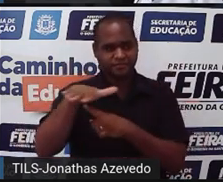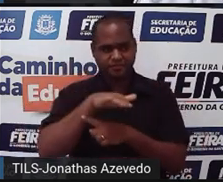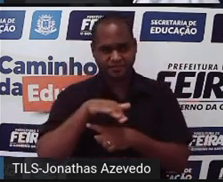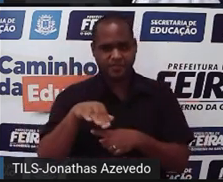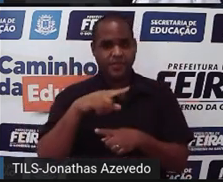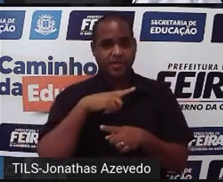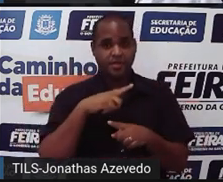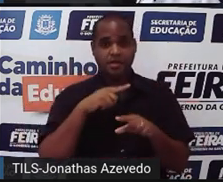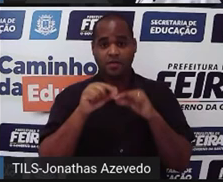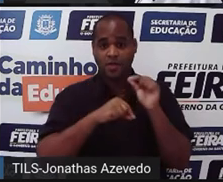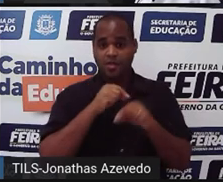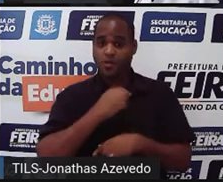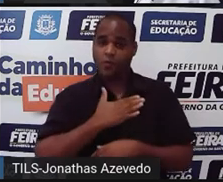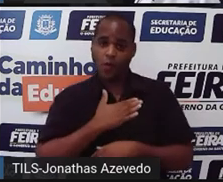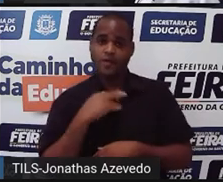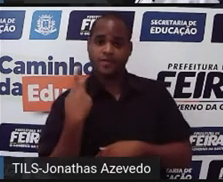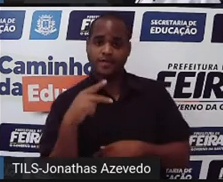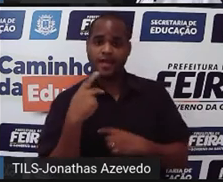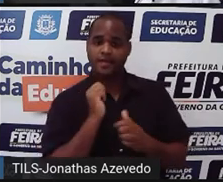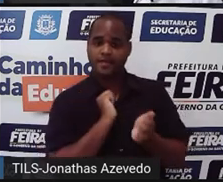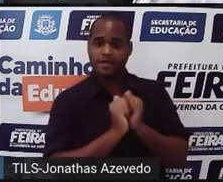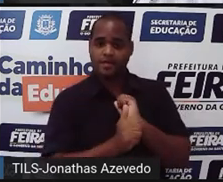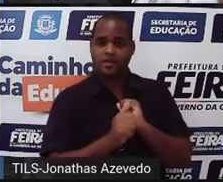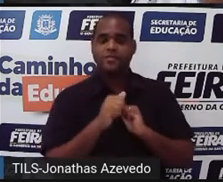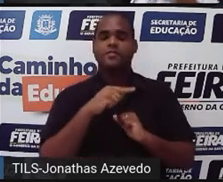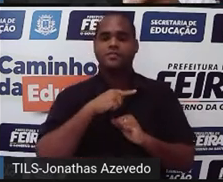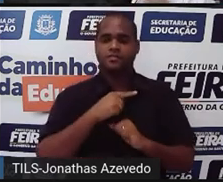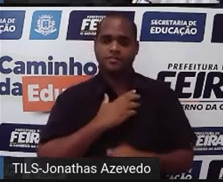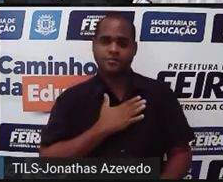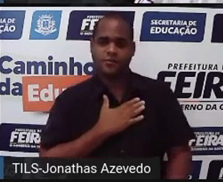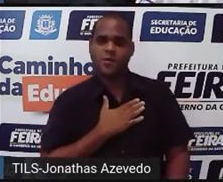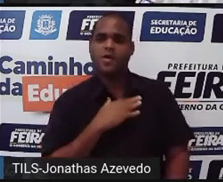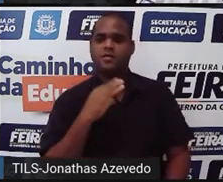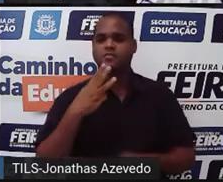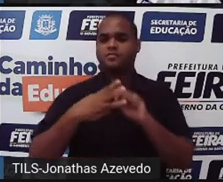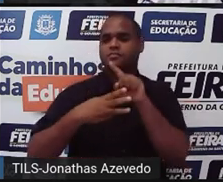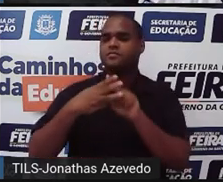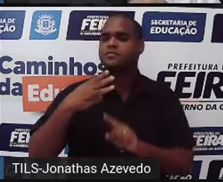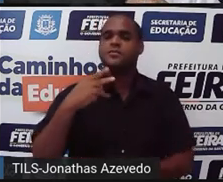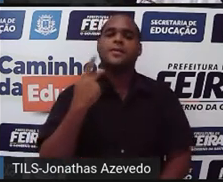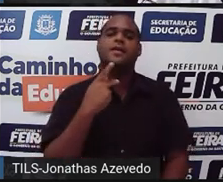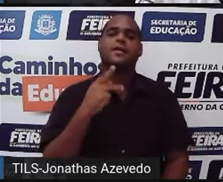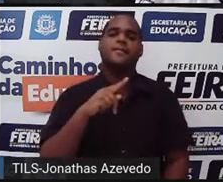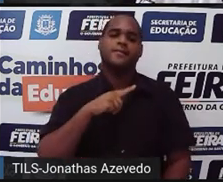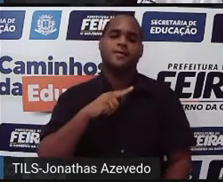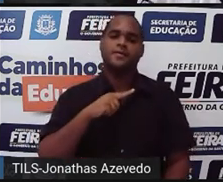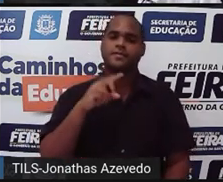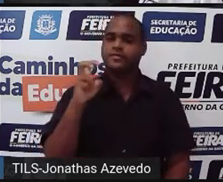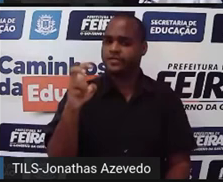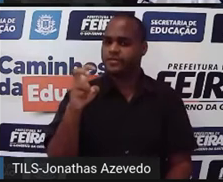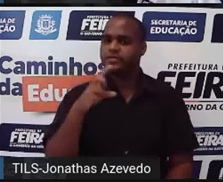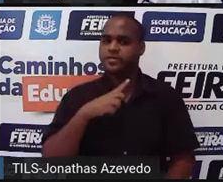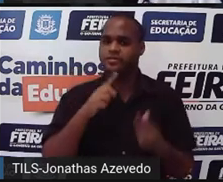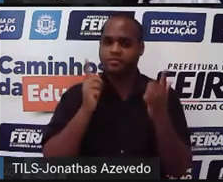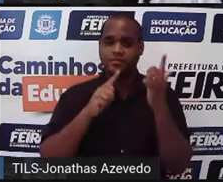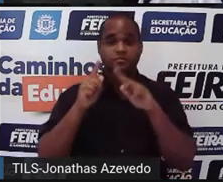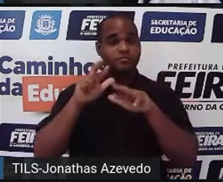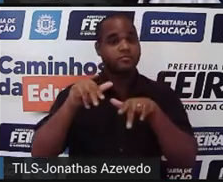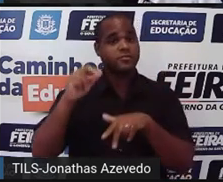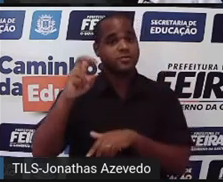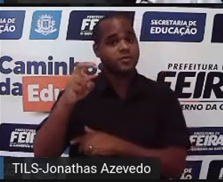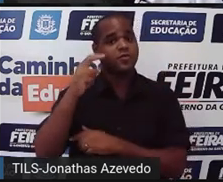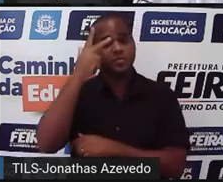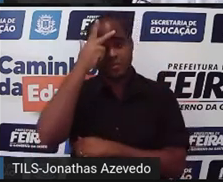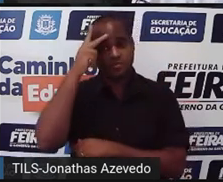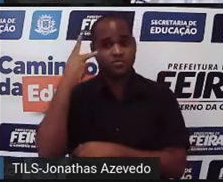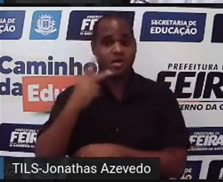gostam de mais de um esporte. O legal é colocar logo o que gosta dos três. Onde eu coloquei aquele cinco ali é o espaço dos cinco alunos